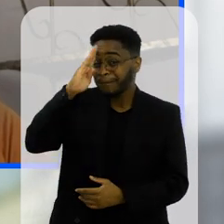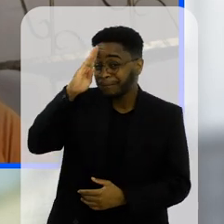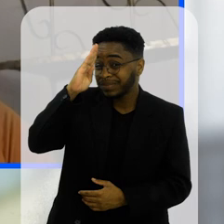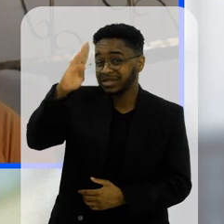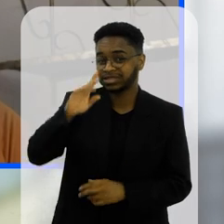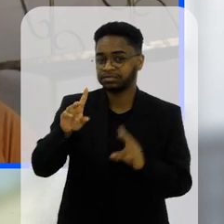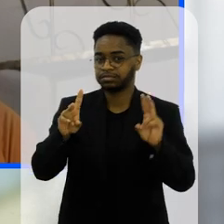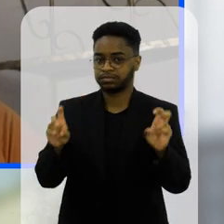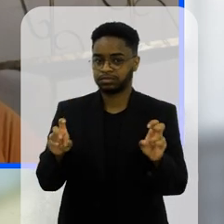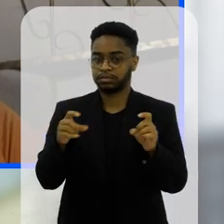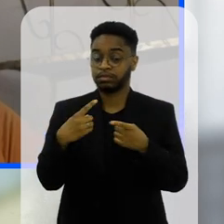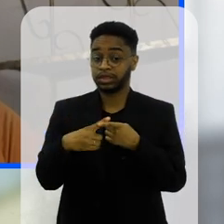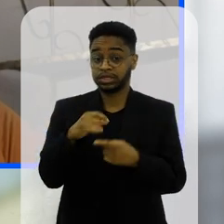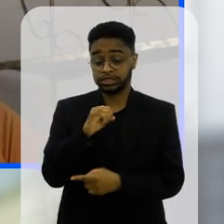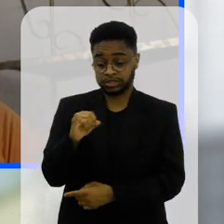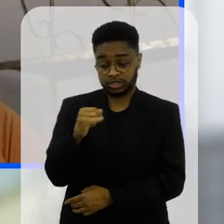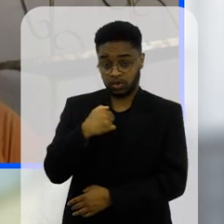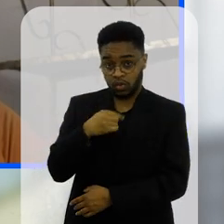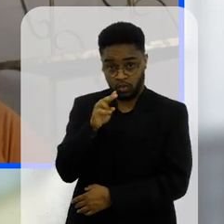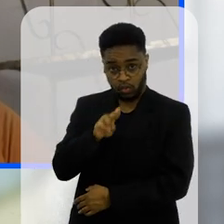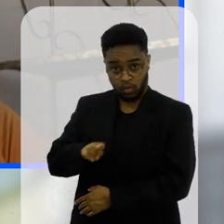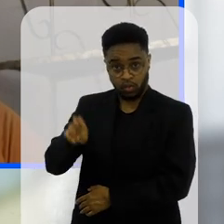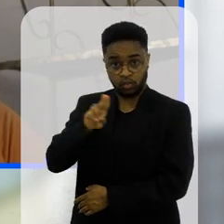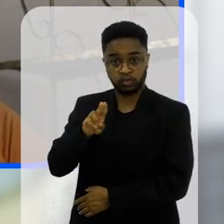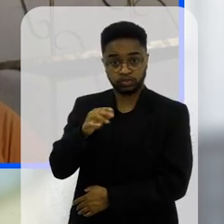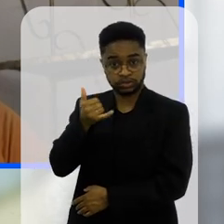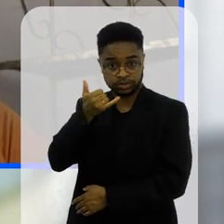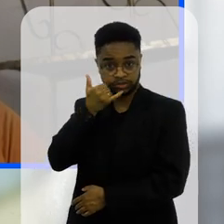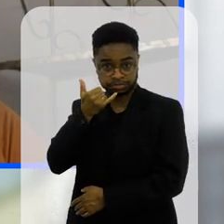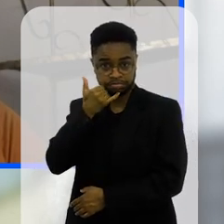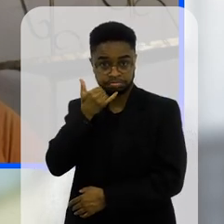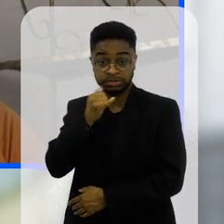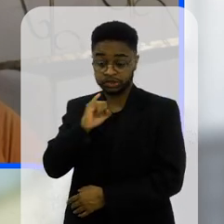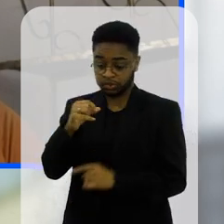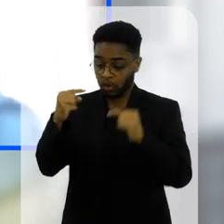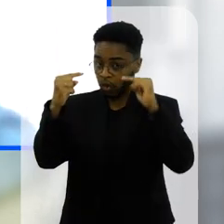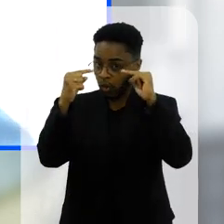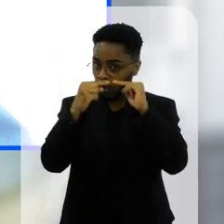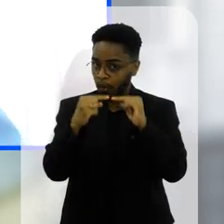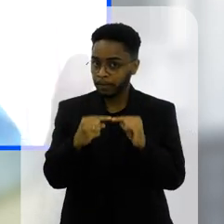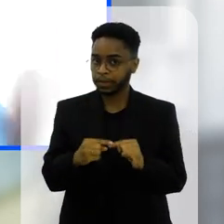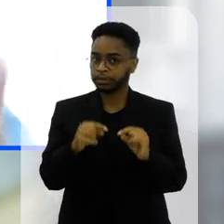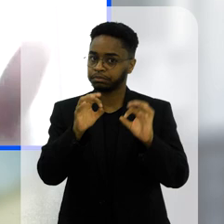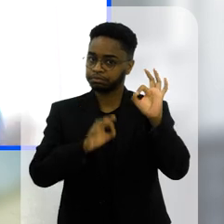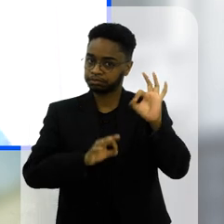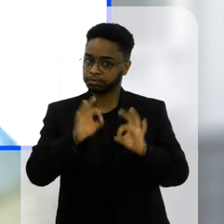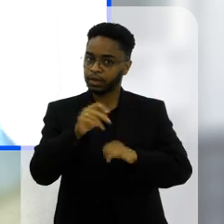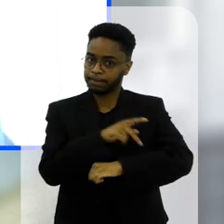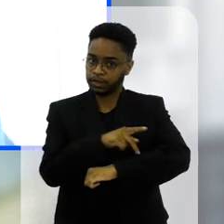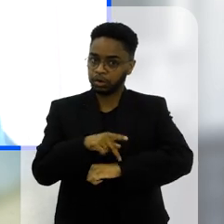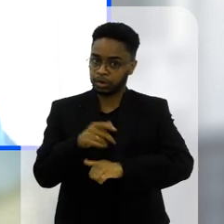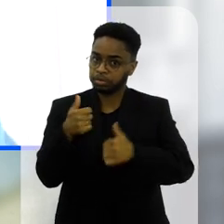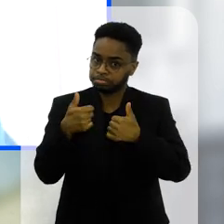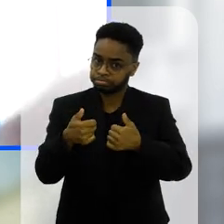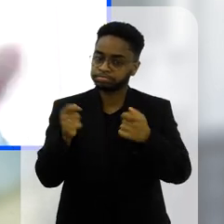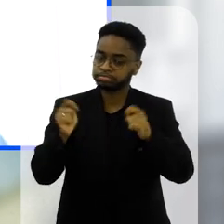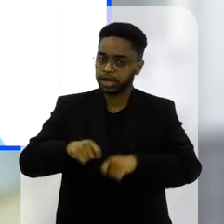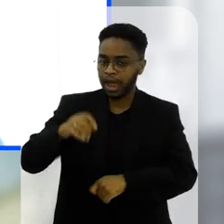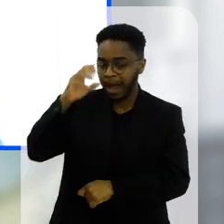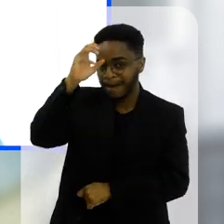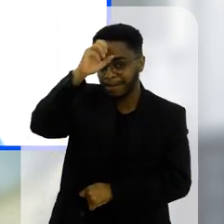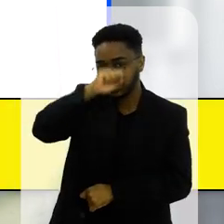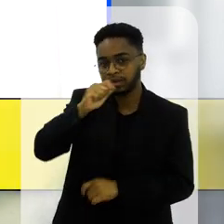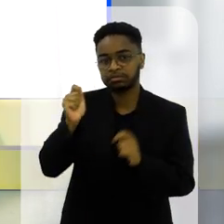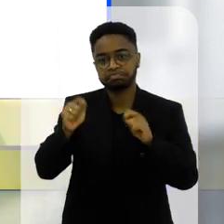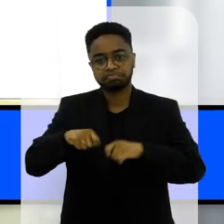que é o principal ponto se o uso desse dispositivo eletrônico tá dentro de um planejamento pra que ele possa aprender pra que